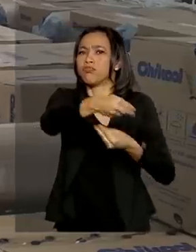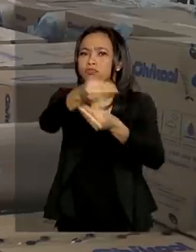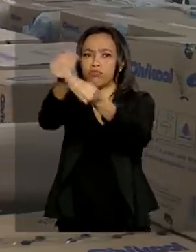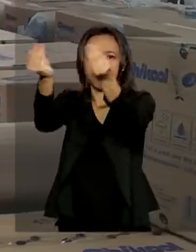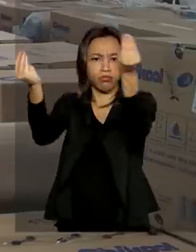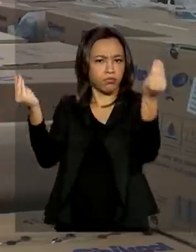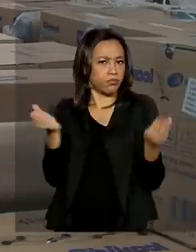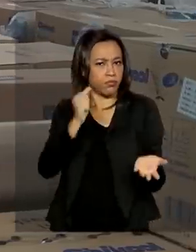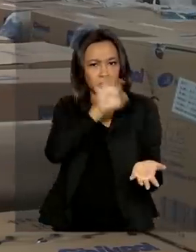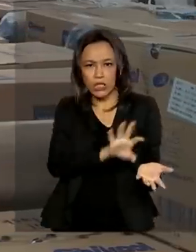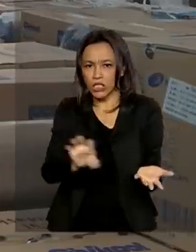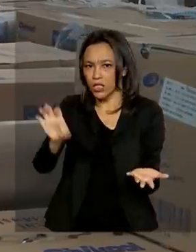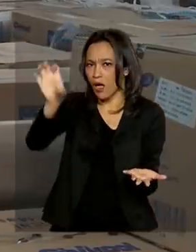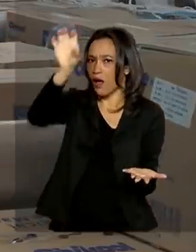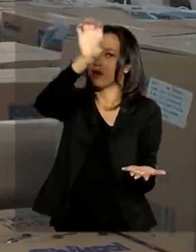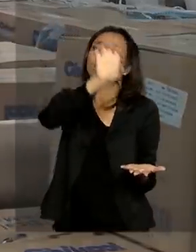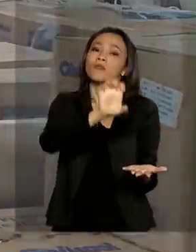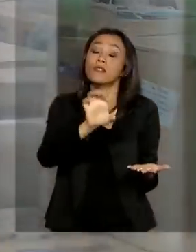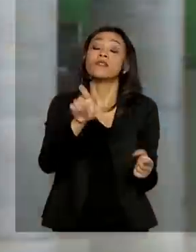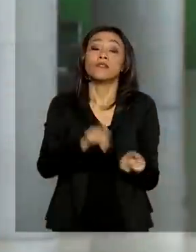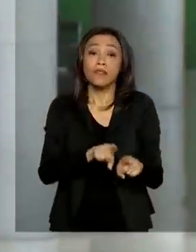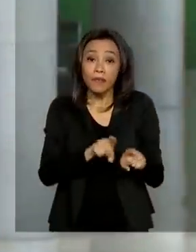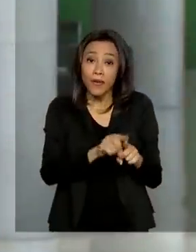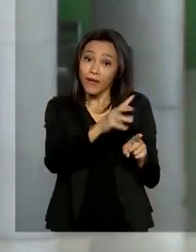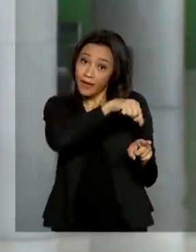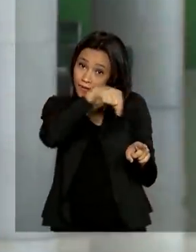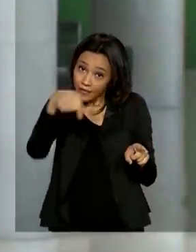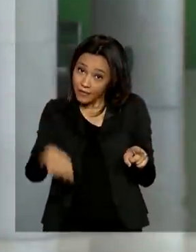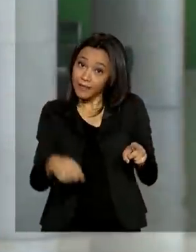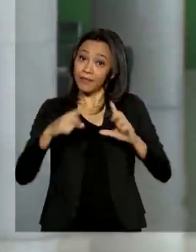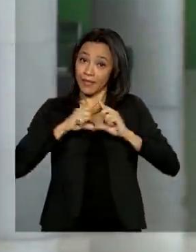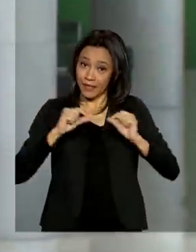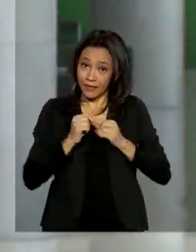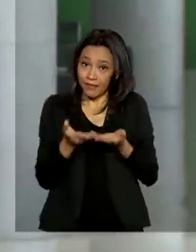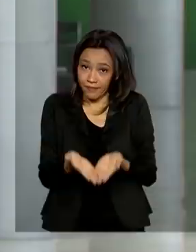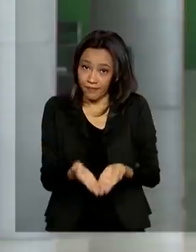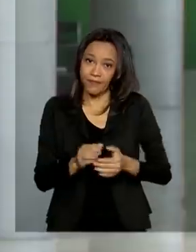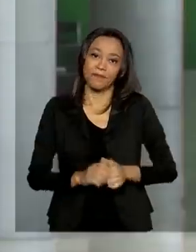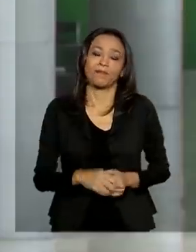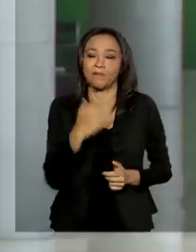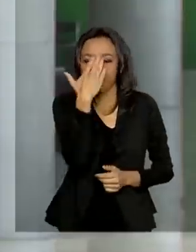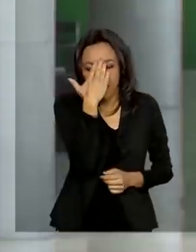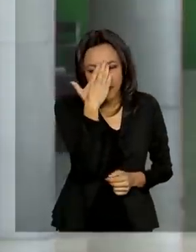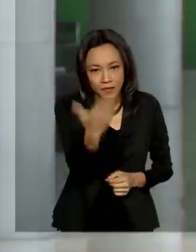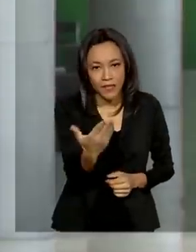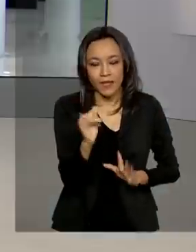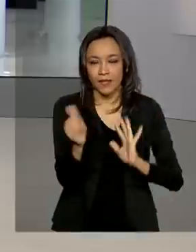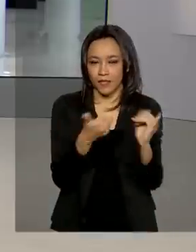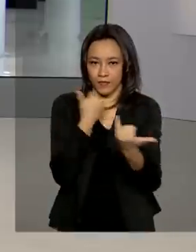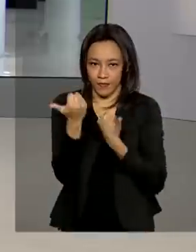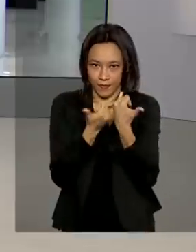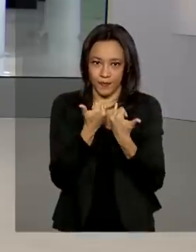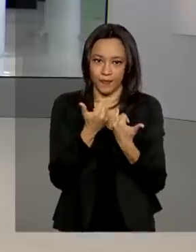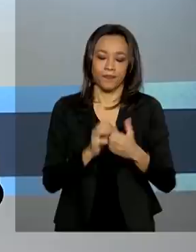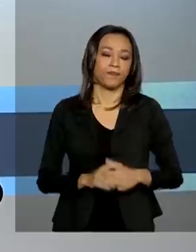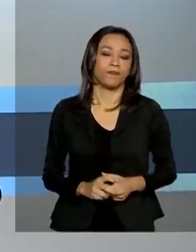enviados para os estados e também para o Distrito Federal. Renata. Obrigada, Márcia, pelas suas informações.